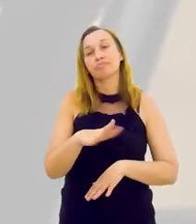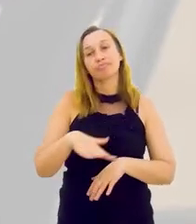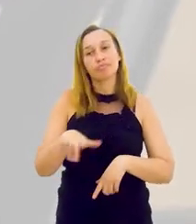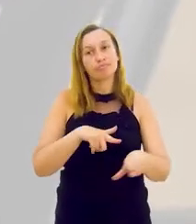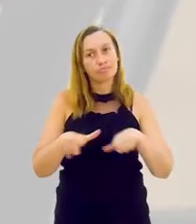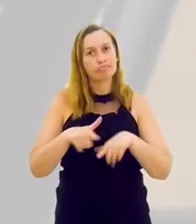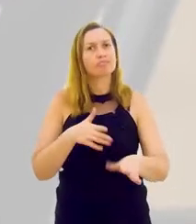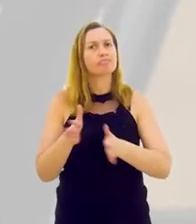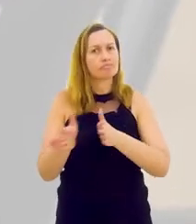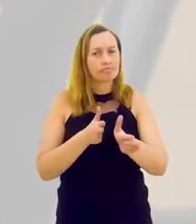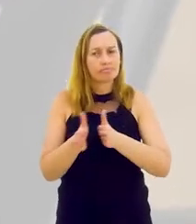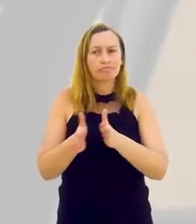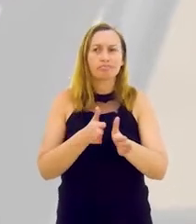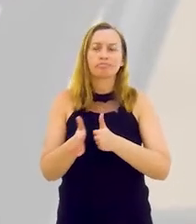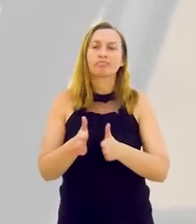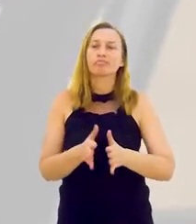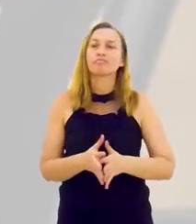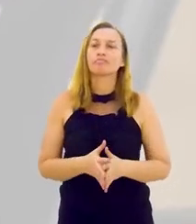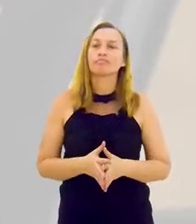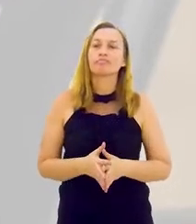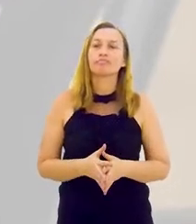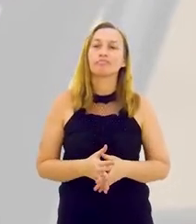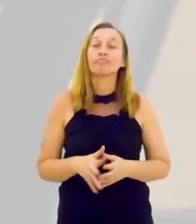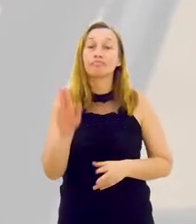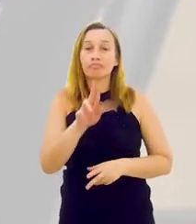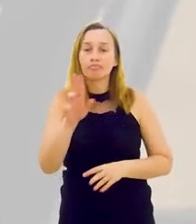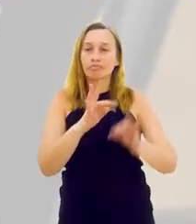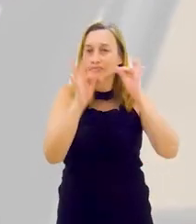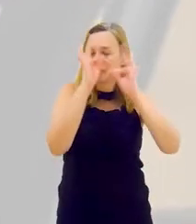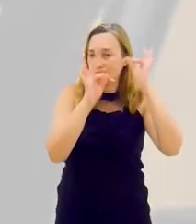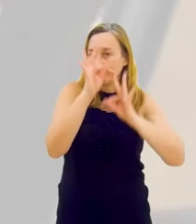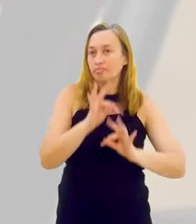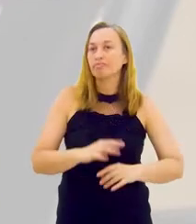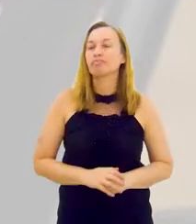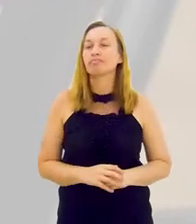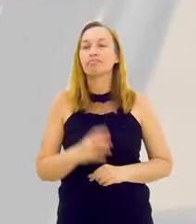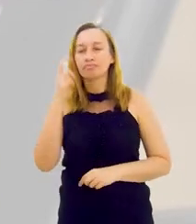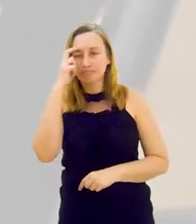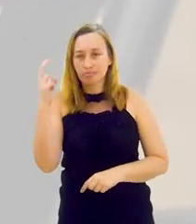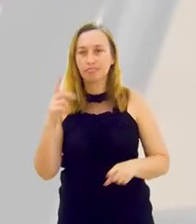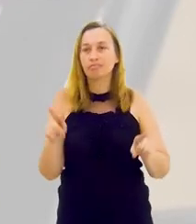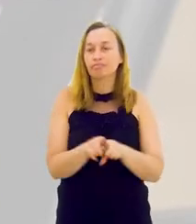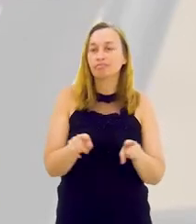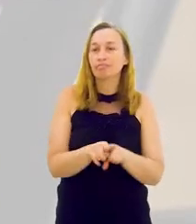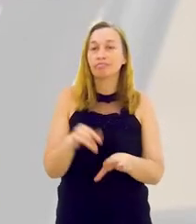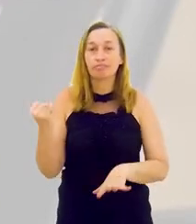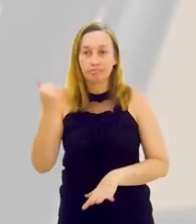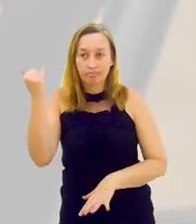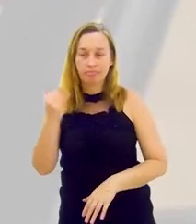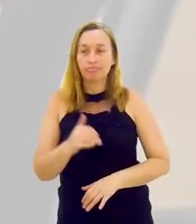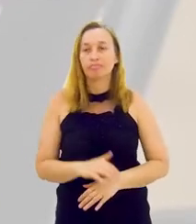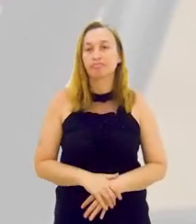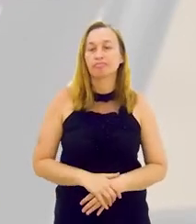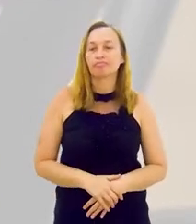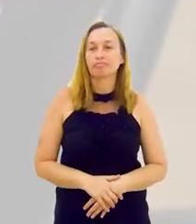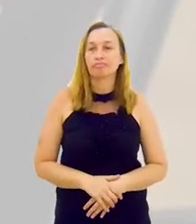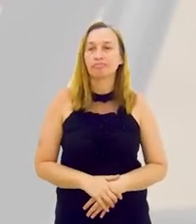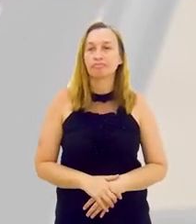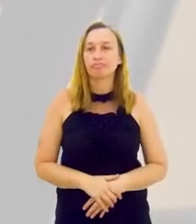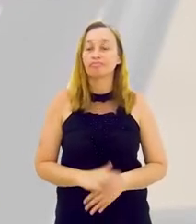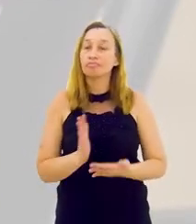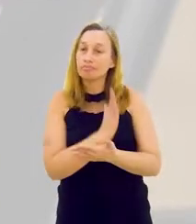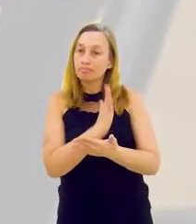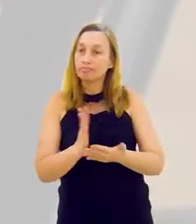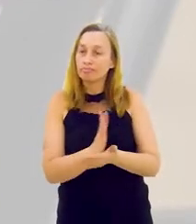profissional estar no mercado, ter acesso a saber usar as tecnologias, a gente tem uma inteligência tão importante quanto,